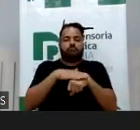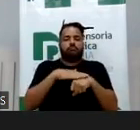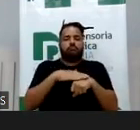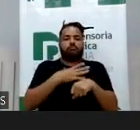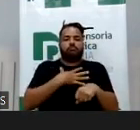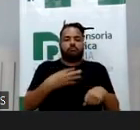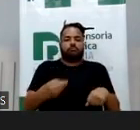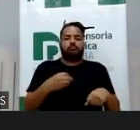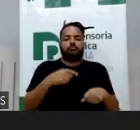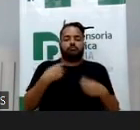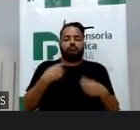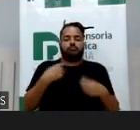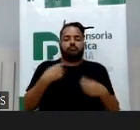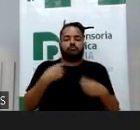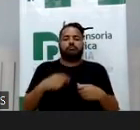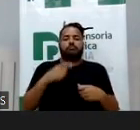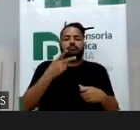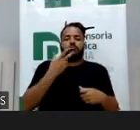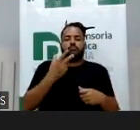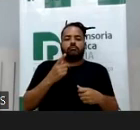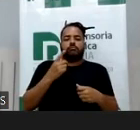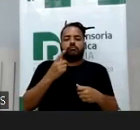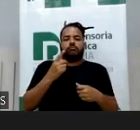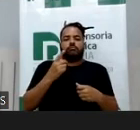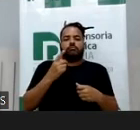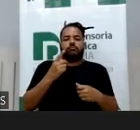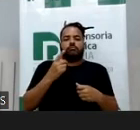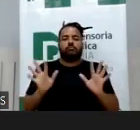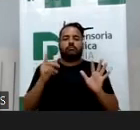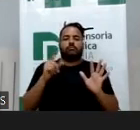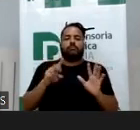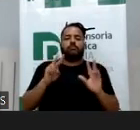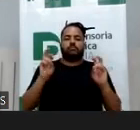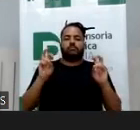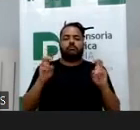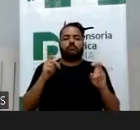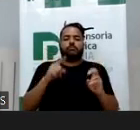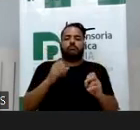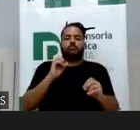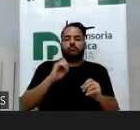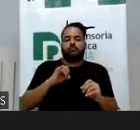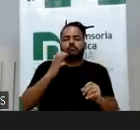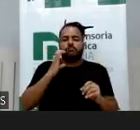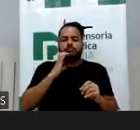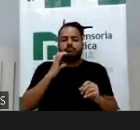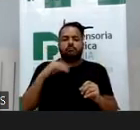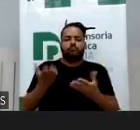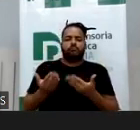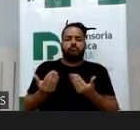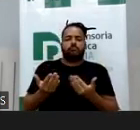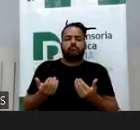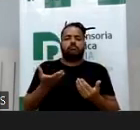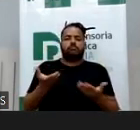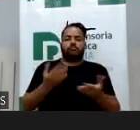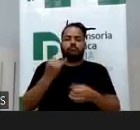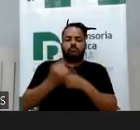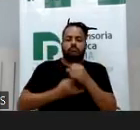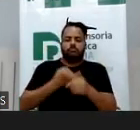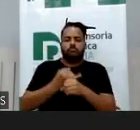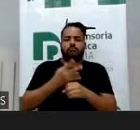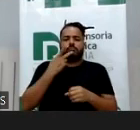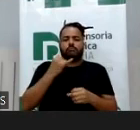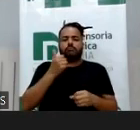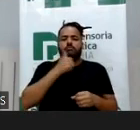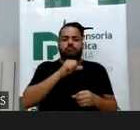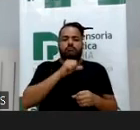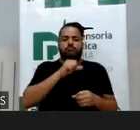filhos, sendo necessário existir uniformidade e clareza em relação ao tema, não importando se a criança ou adolescente está acessando a internet da casa do pai ou da